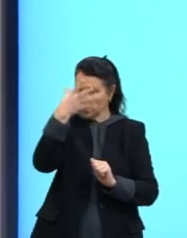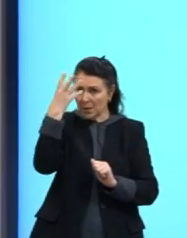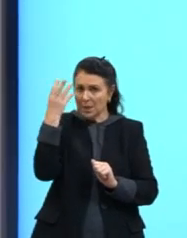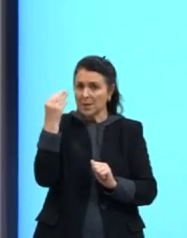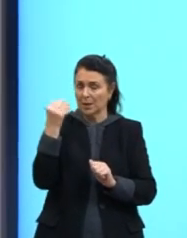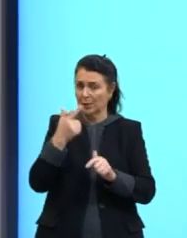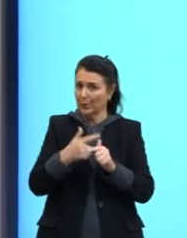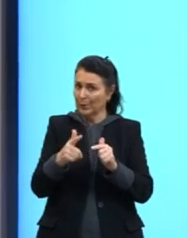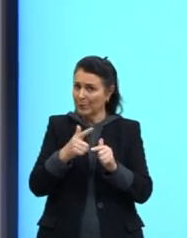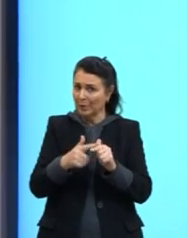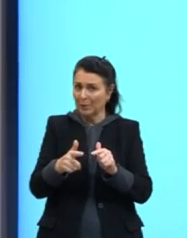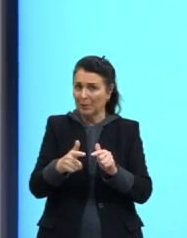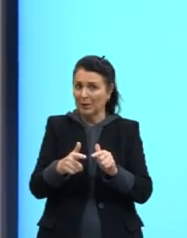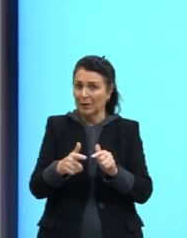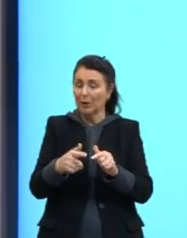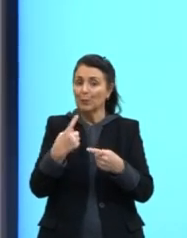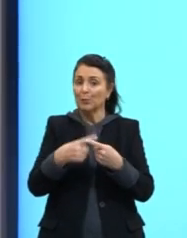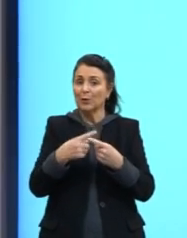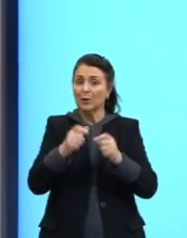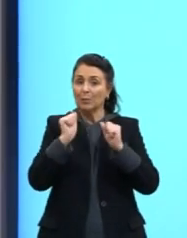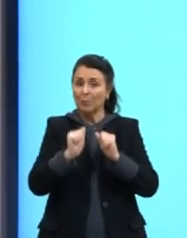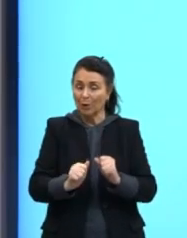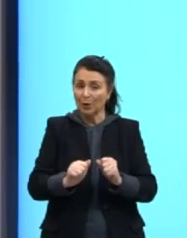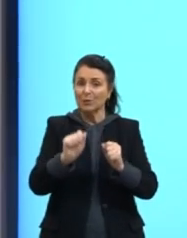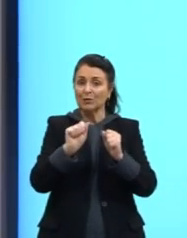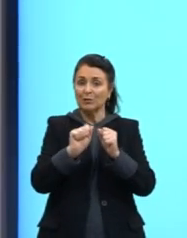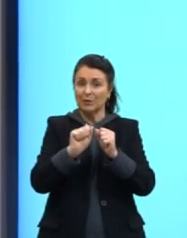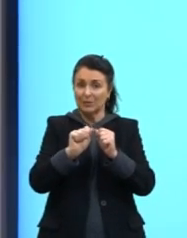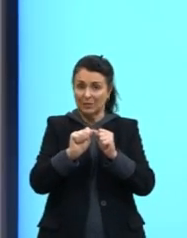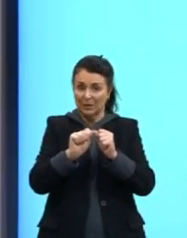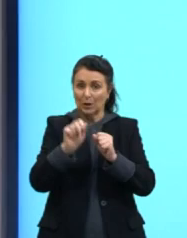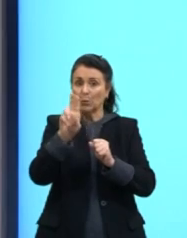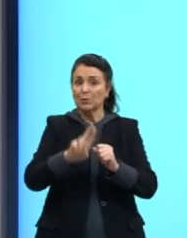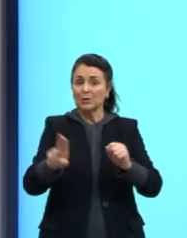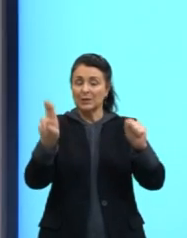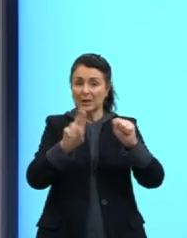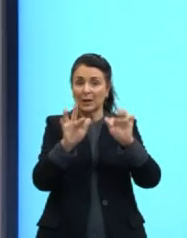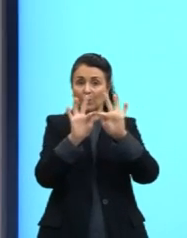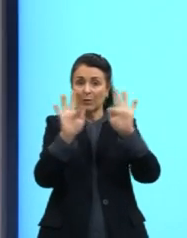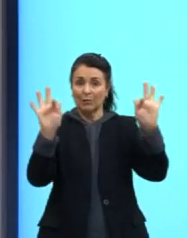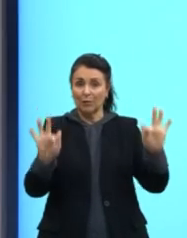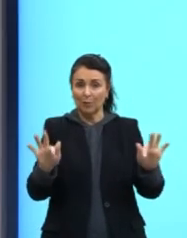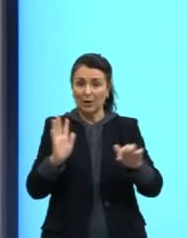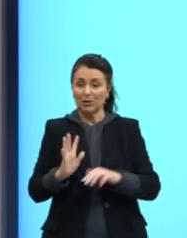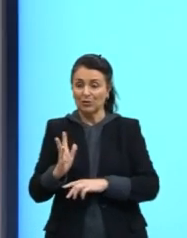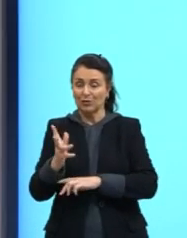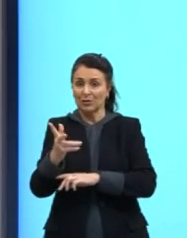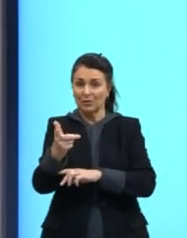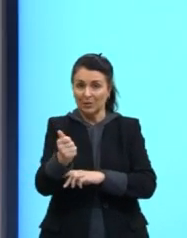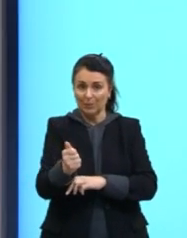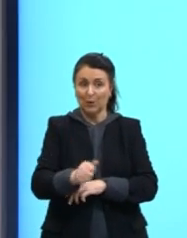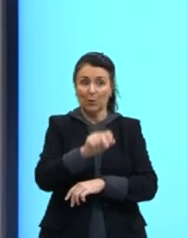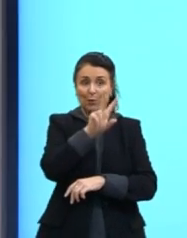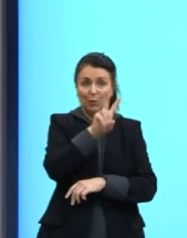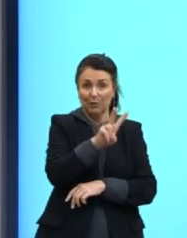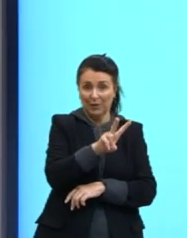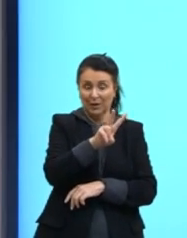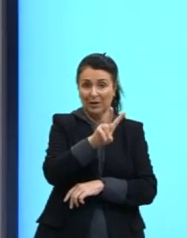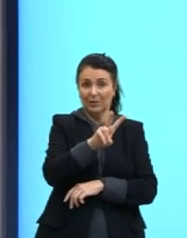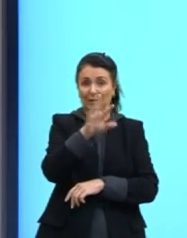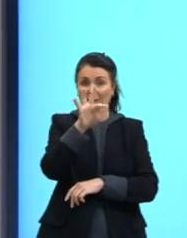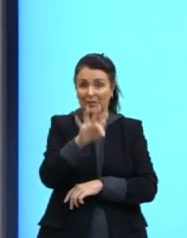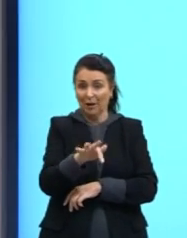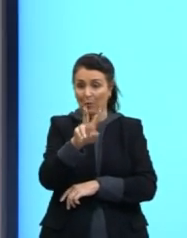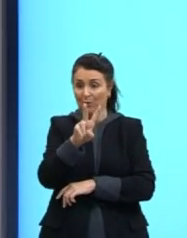Porque, ó, se a gente faz, abre essa fórmula aqui da aceleração, né? A gente faz V final menos V inicial dividido pelo